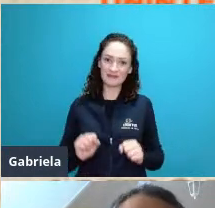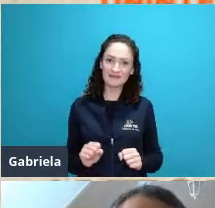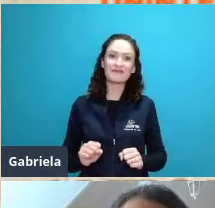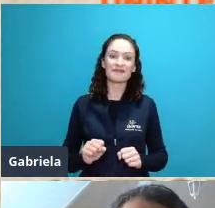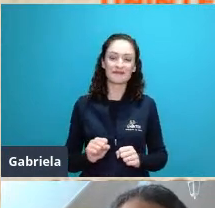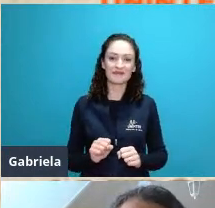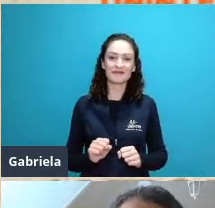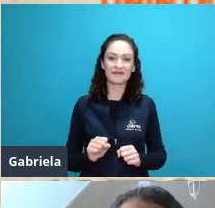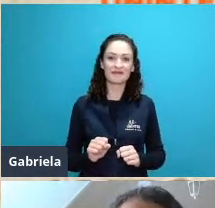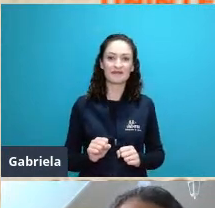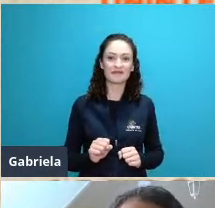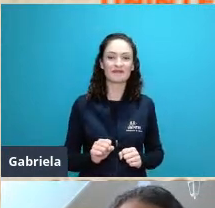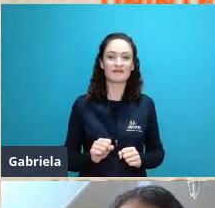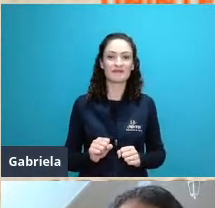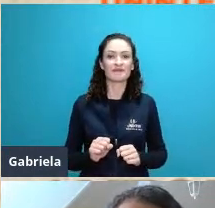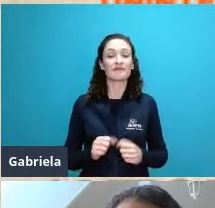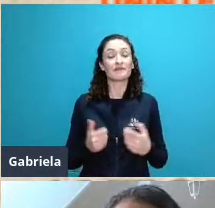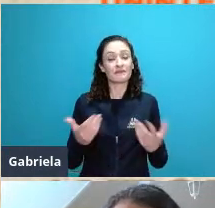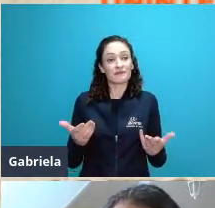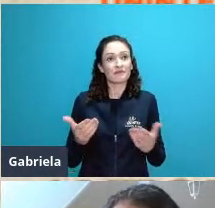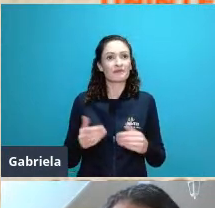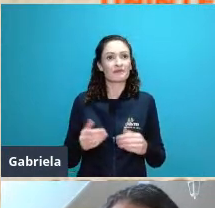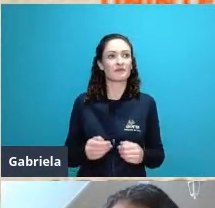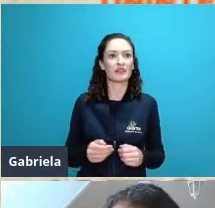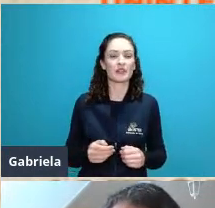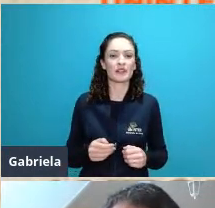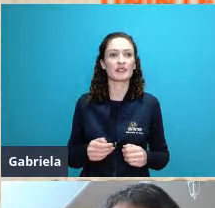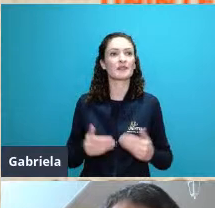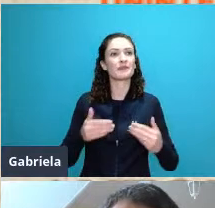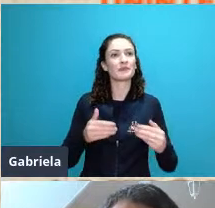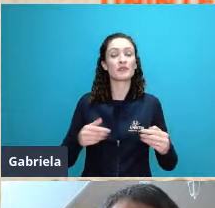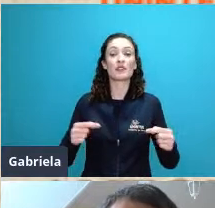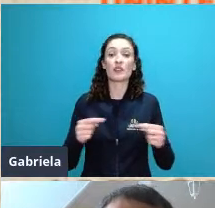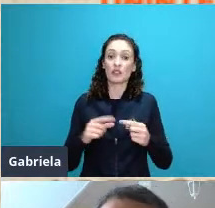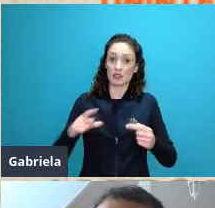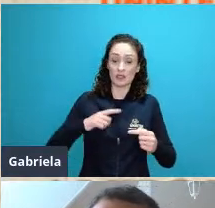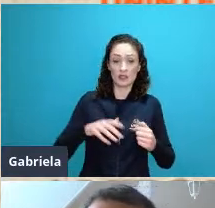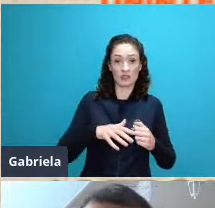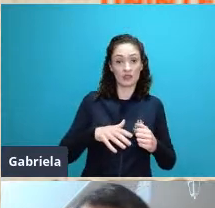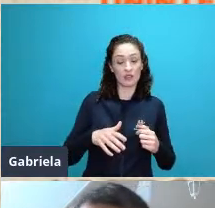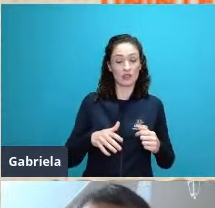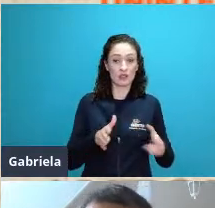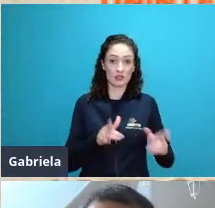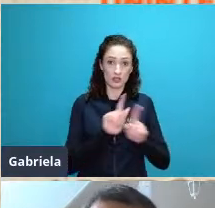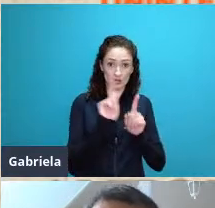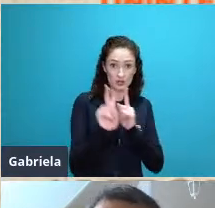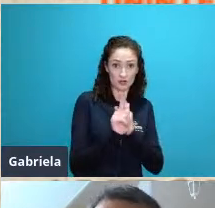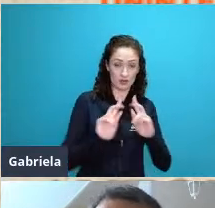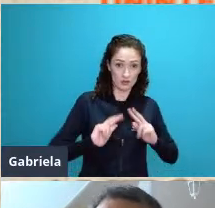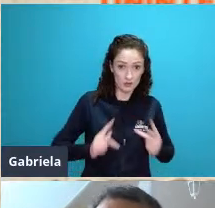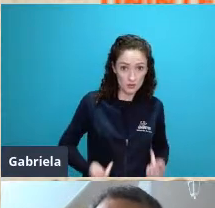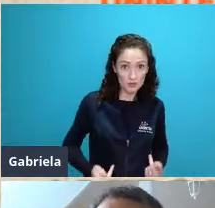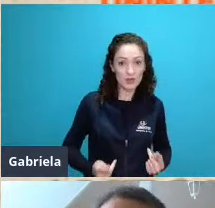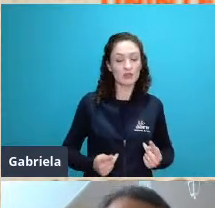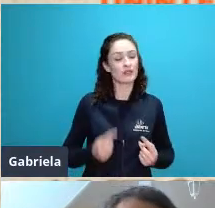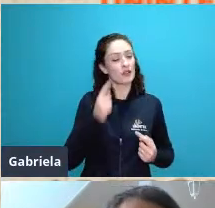atribuindo esse momento de dificuldade da geografia humana a nova geografia